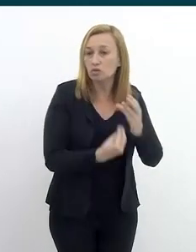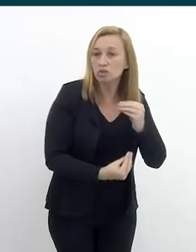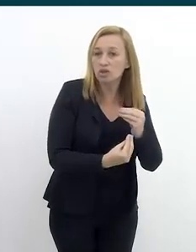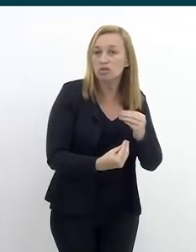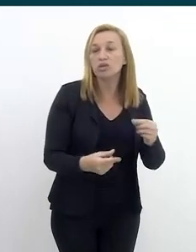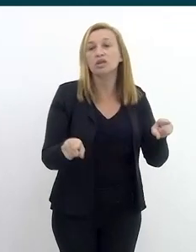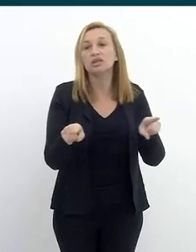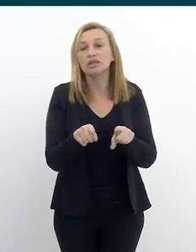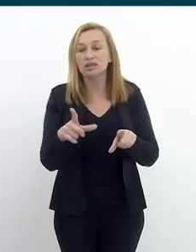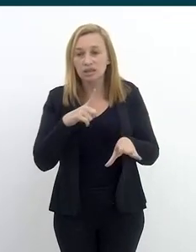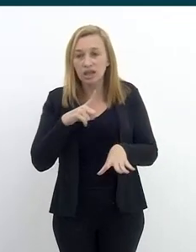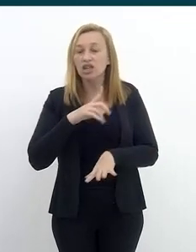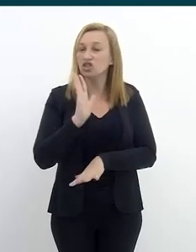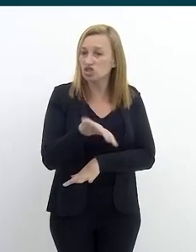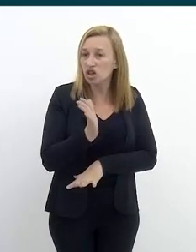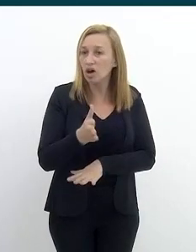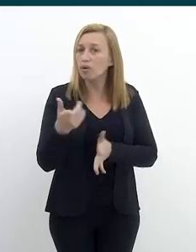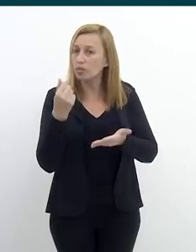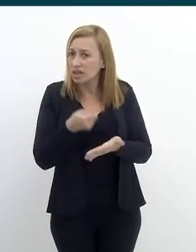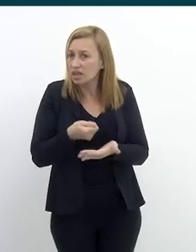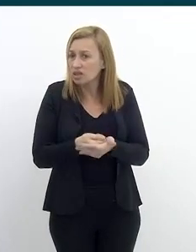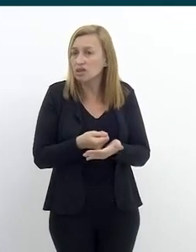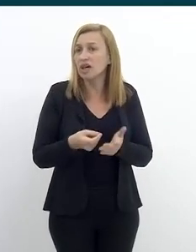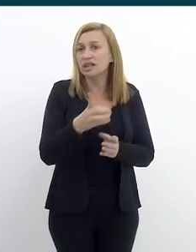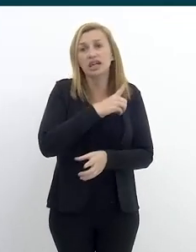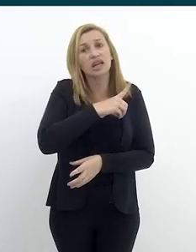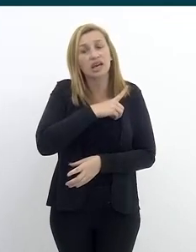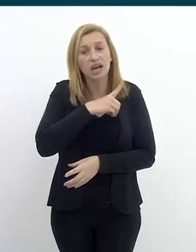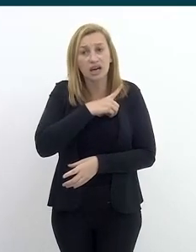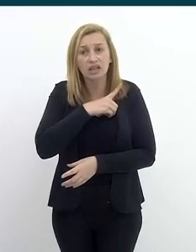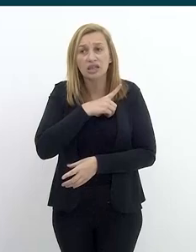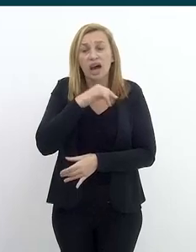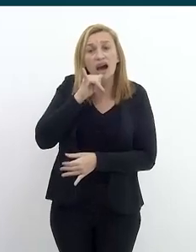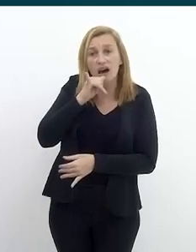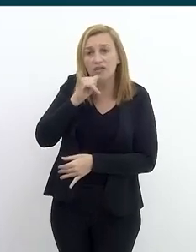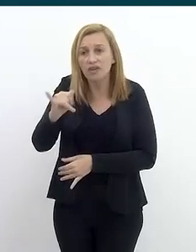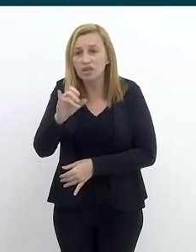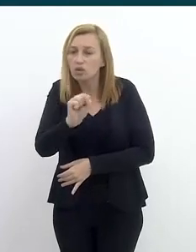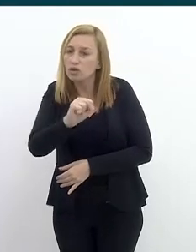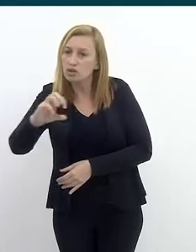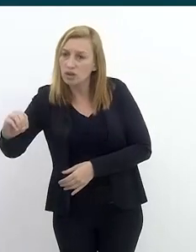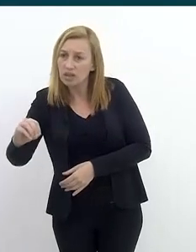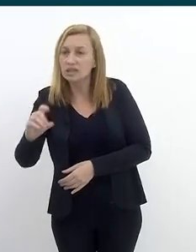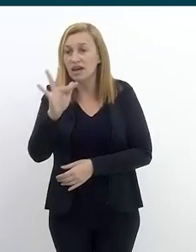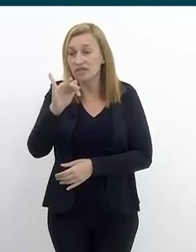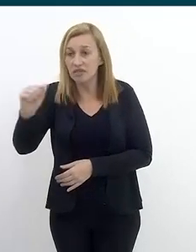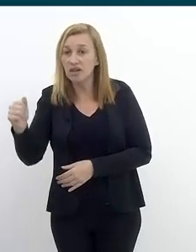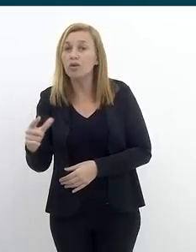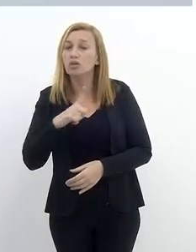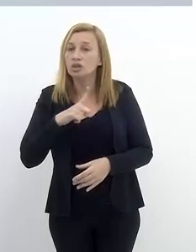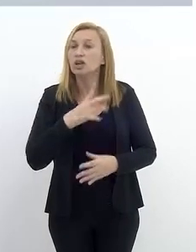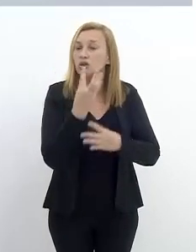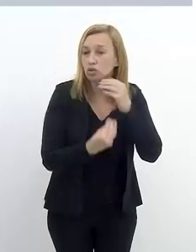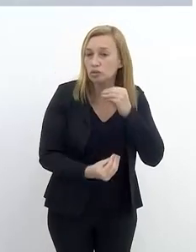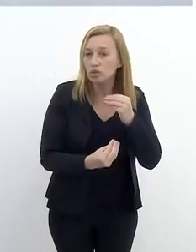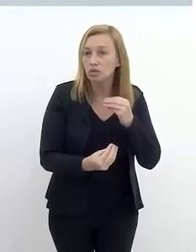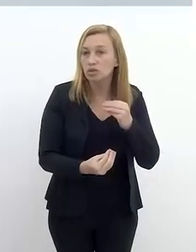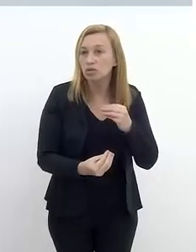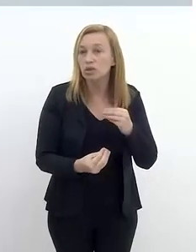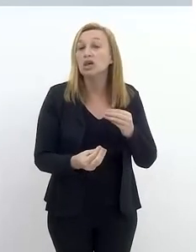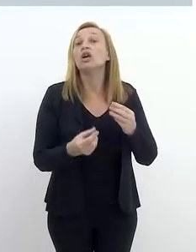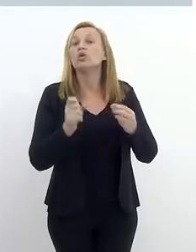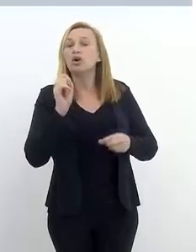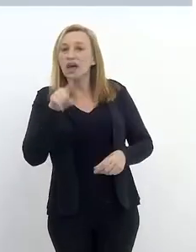desaparecimento, a gente tem já uma obrigatoriedade de que as delegacias comuniquem ao SOS Criança da FIA quando há um